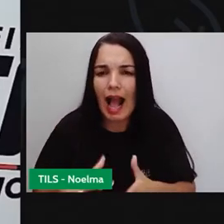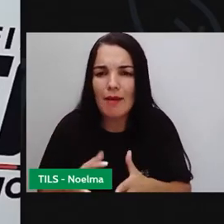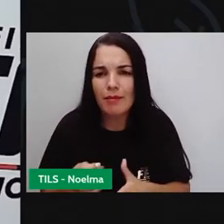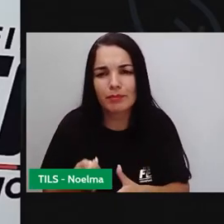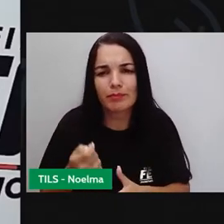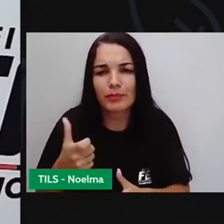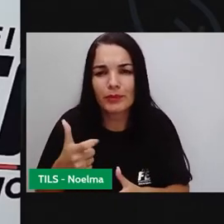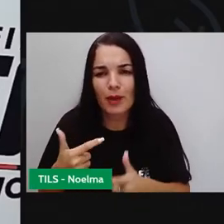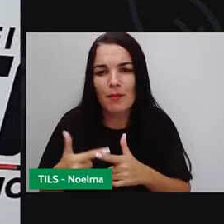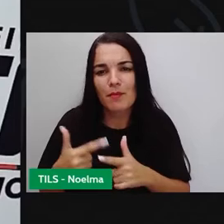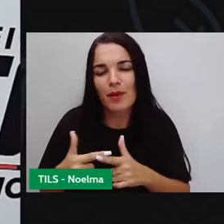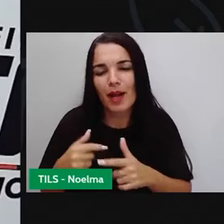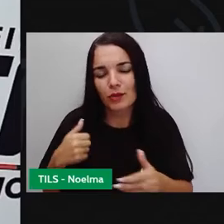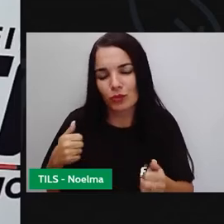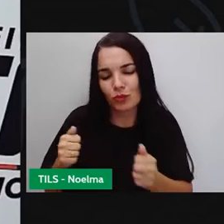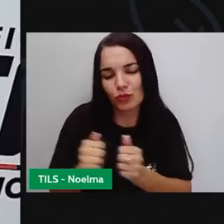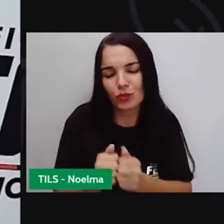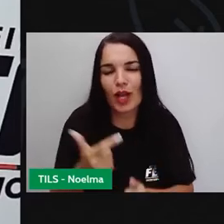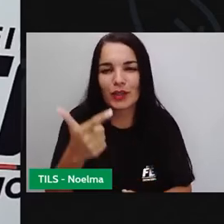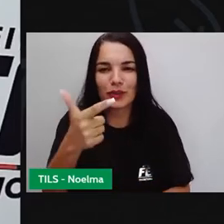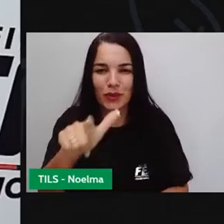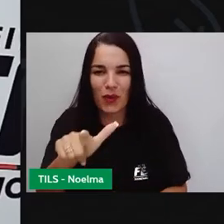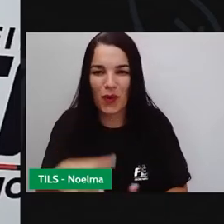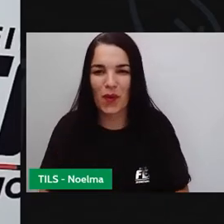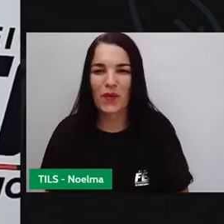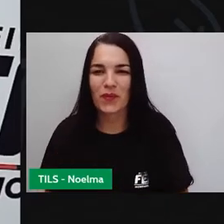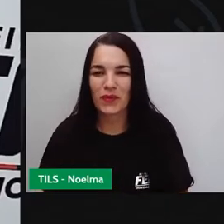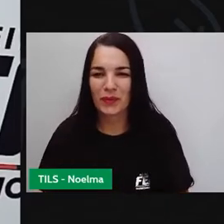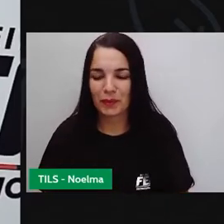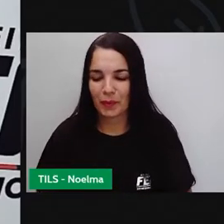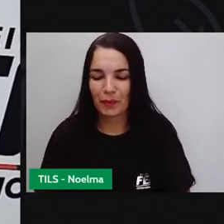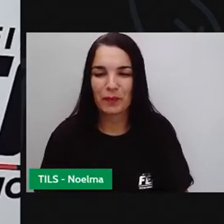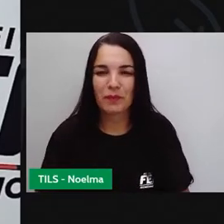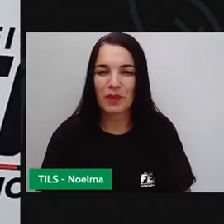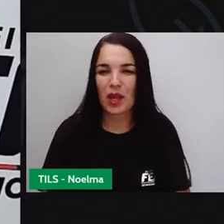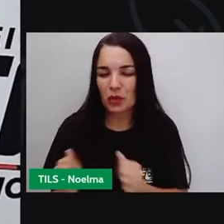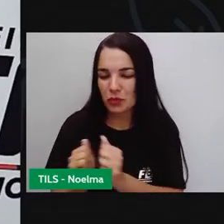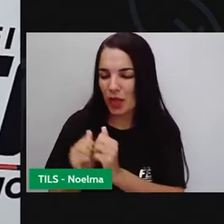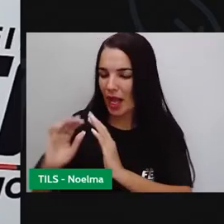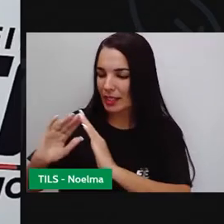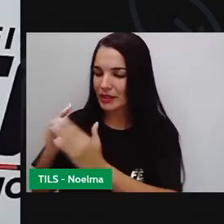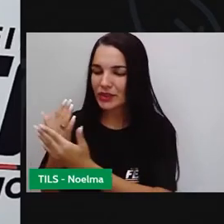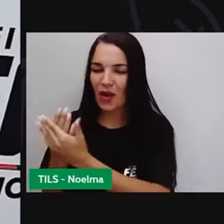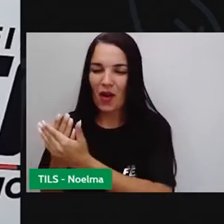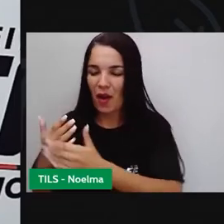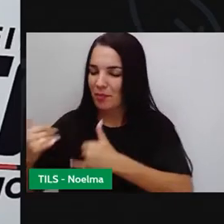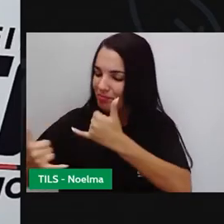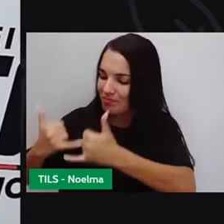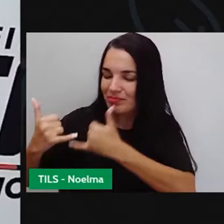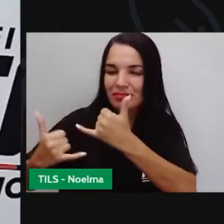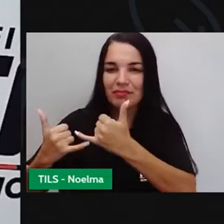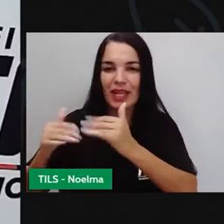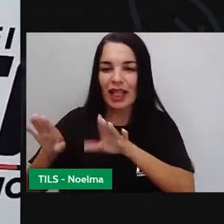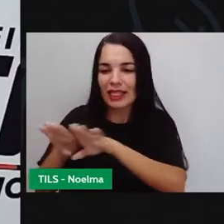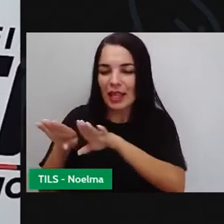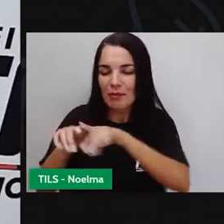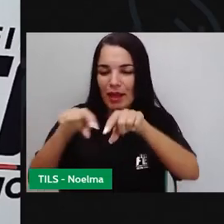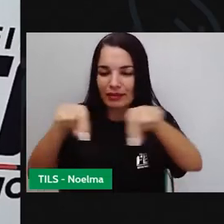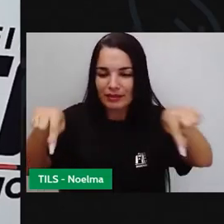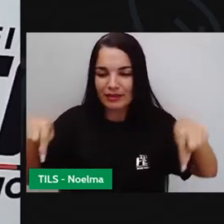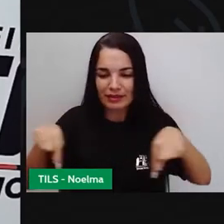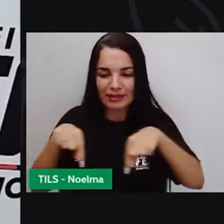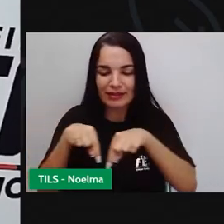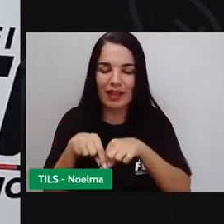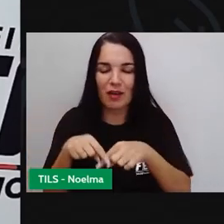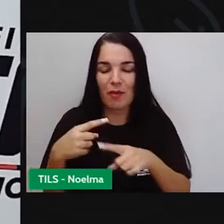nós estejamos mais uma vez juntos nos pátios da escola, na sala de aula, porque a saudade desse